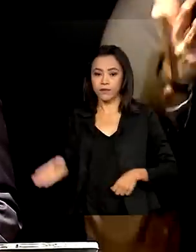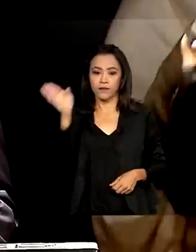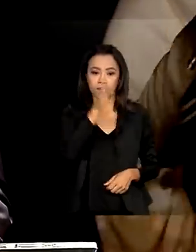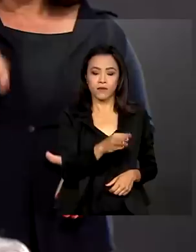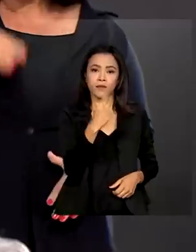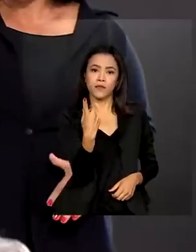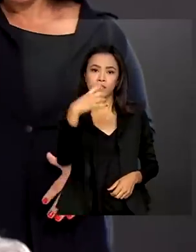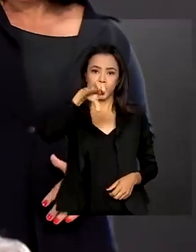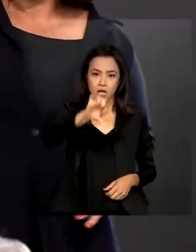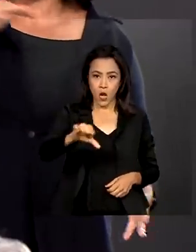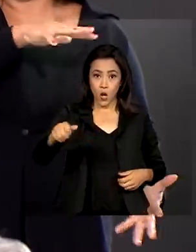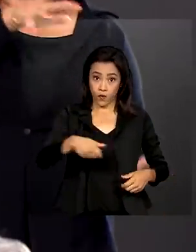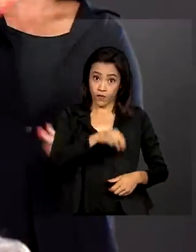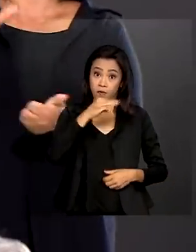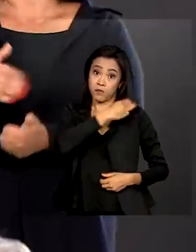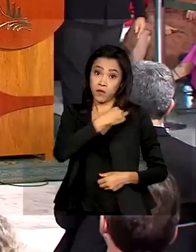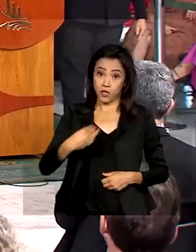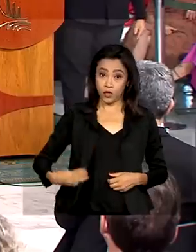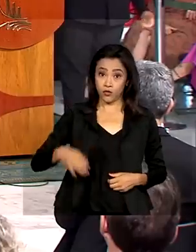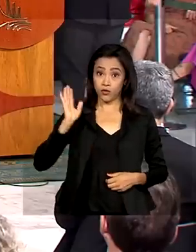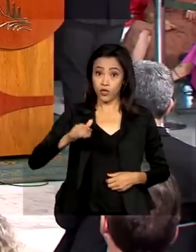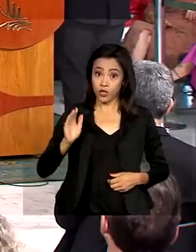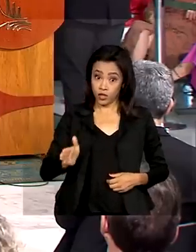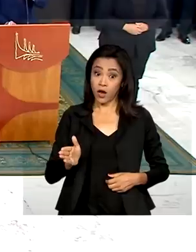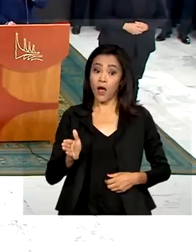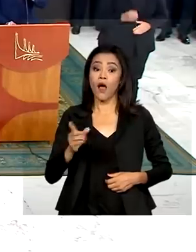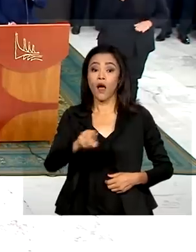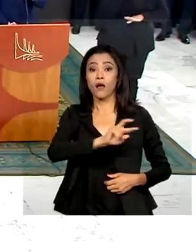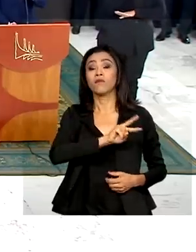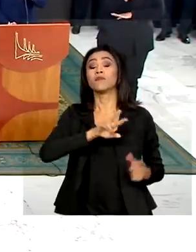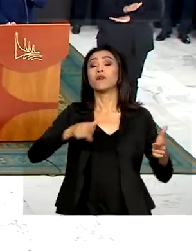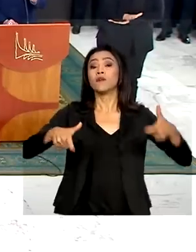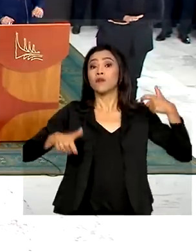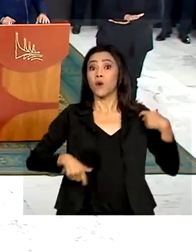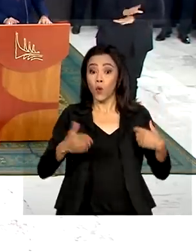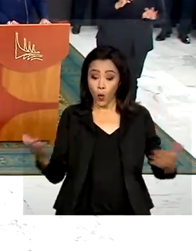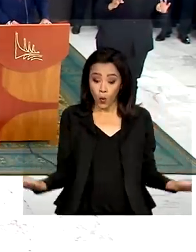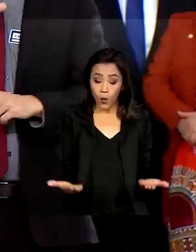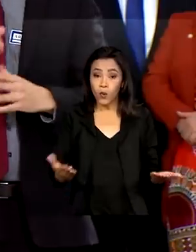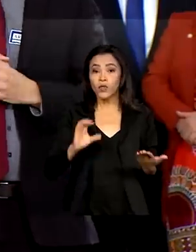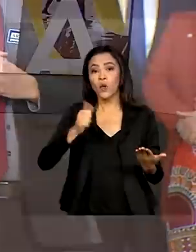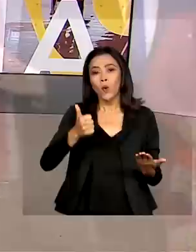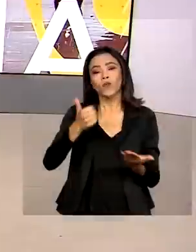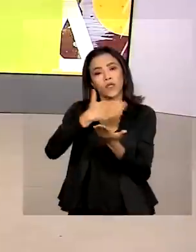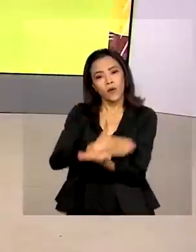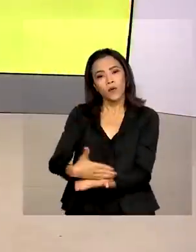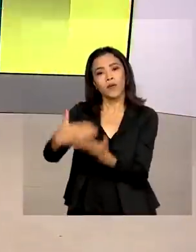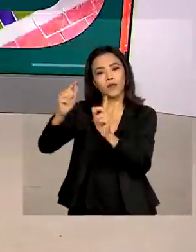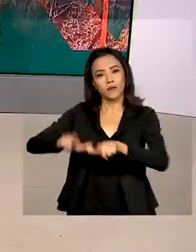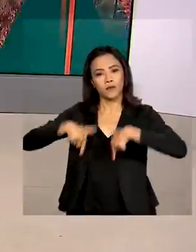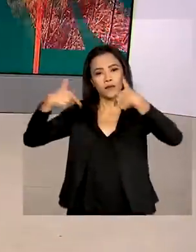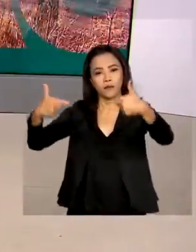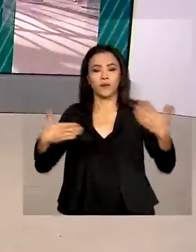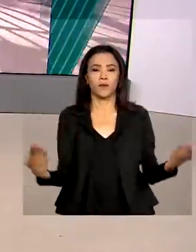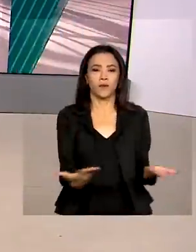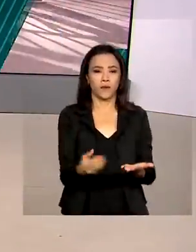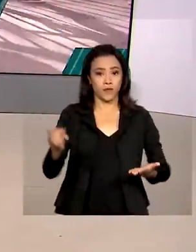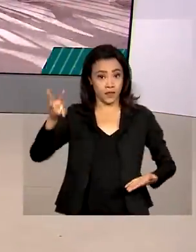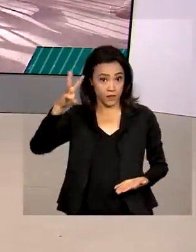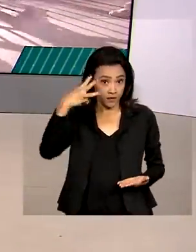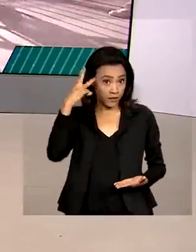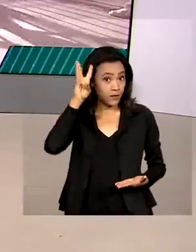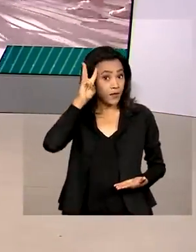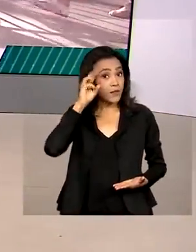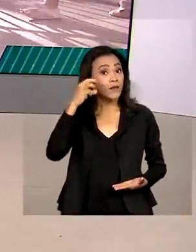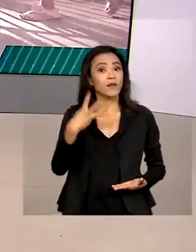ministros já assumiram os cargos, hoje outros 11 iniciam os trabalhos. Terça-feira, 3 de